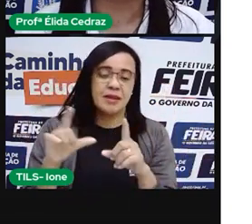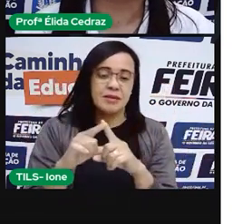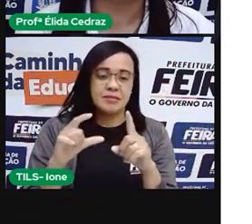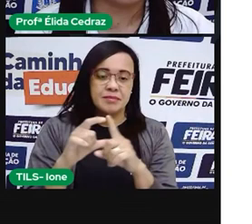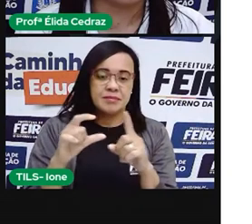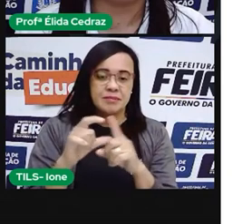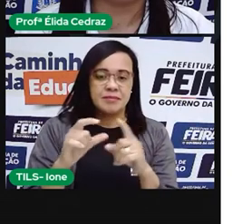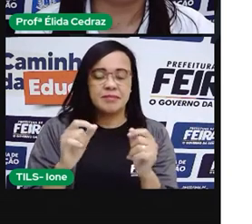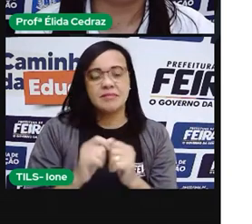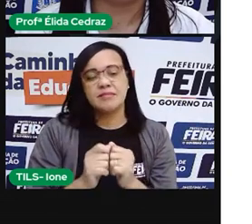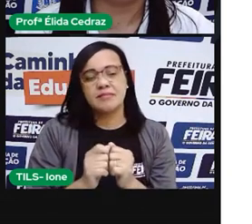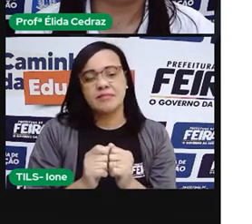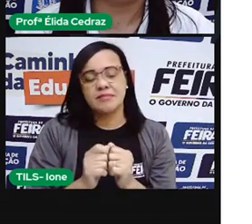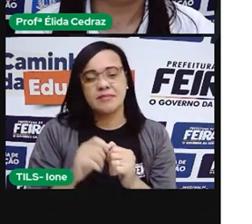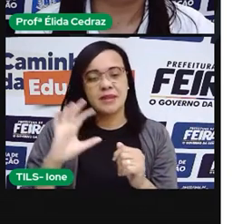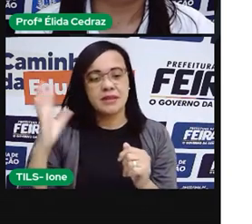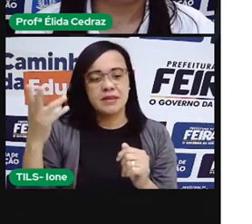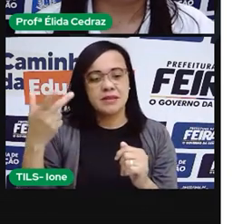Céu.